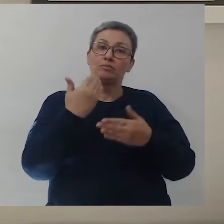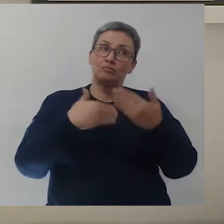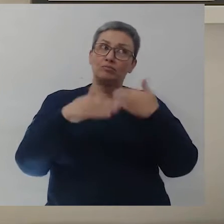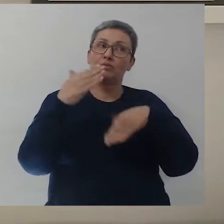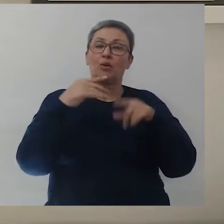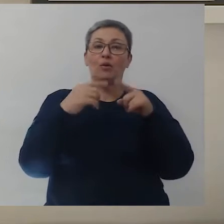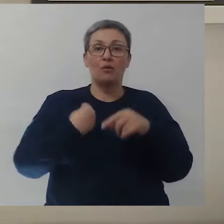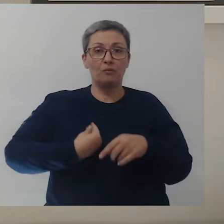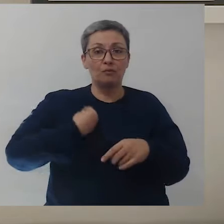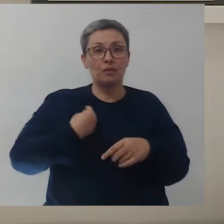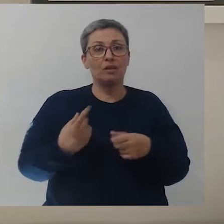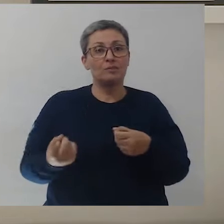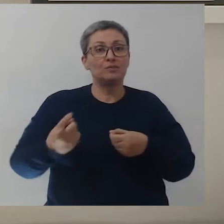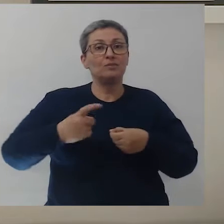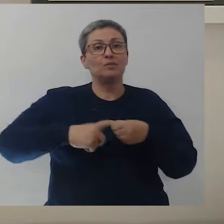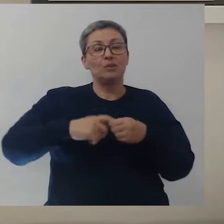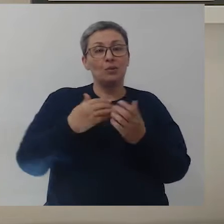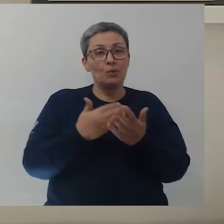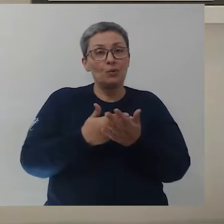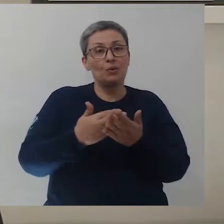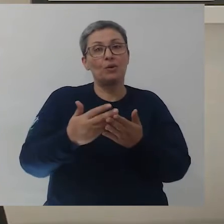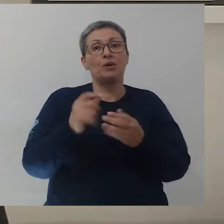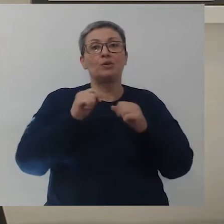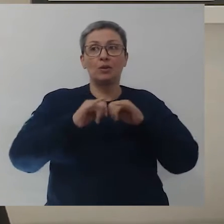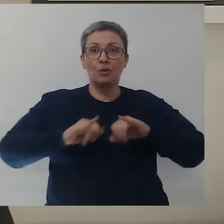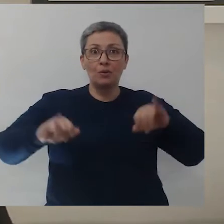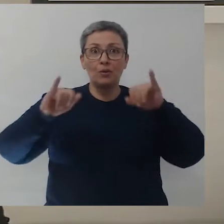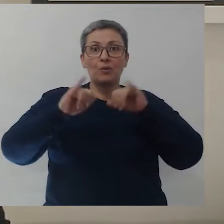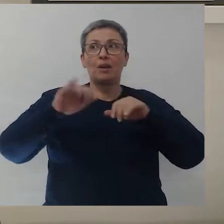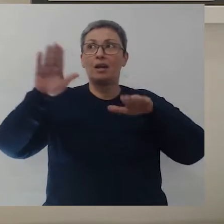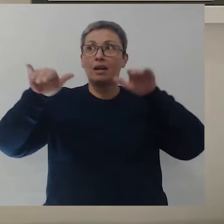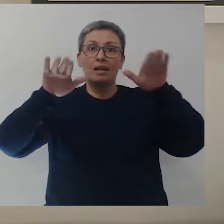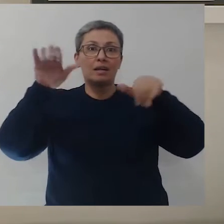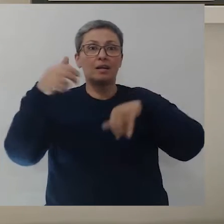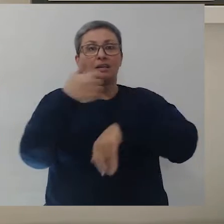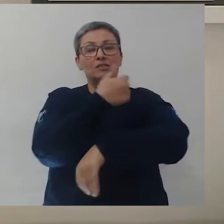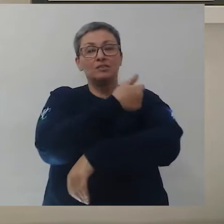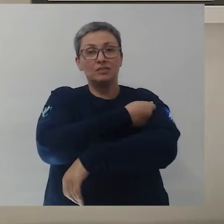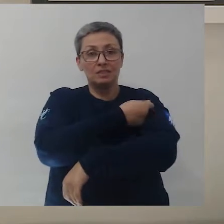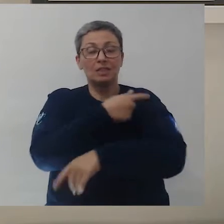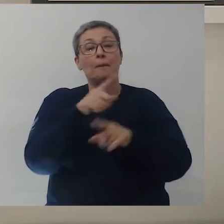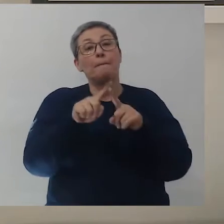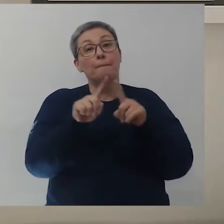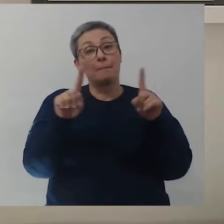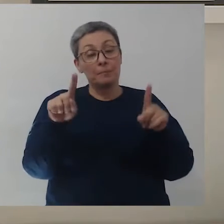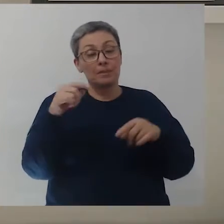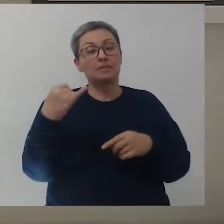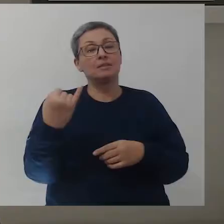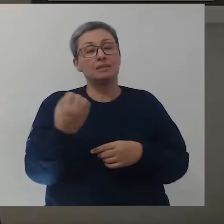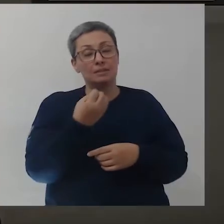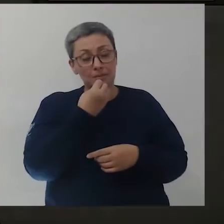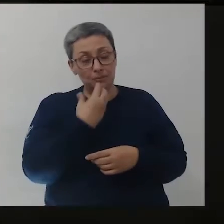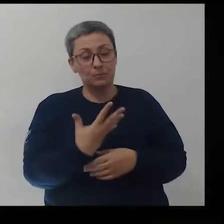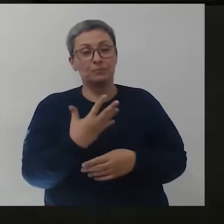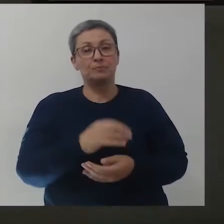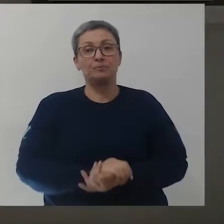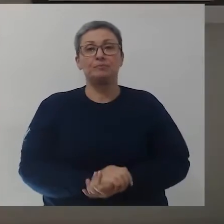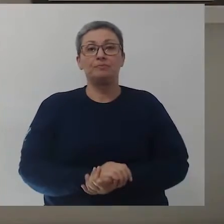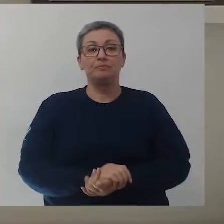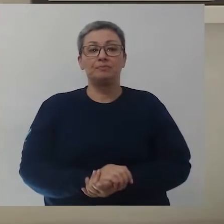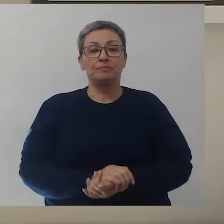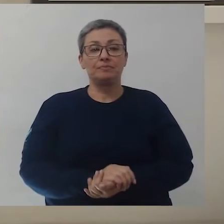reconstruir as nossas vidas a partir dessas campanhas de vacinação, da campanha de vacinação, né? Isso é muito bom.